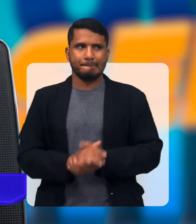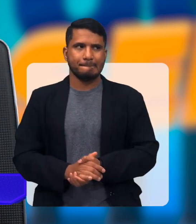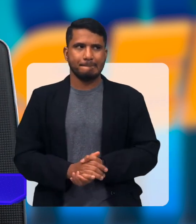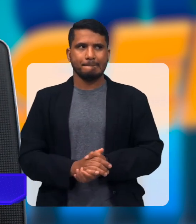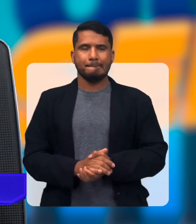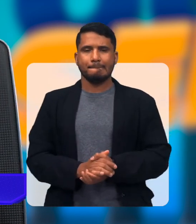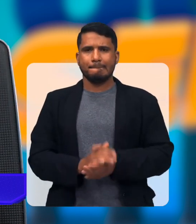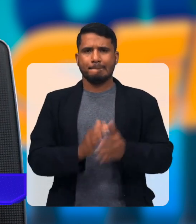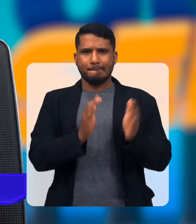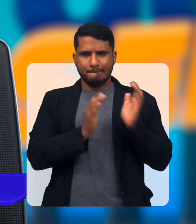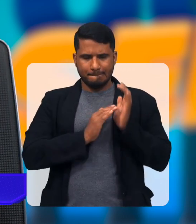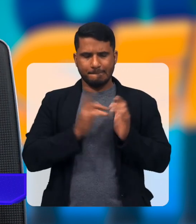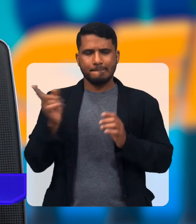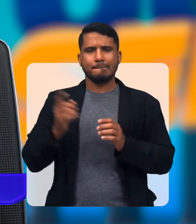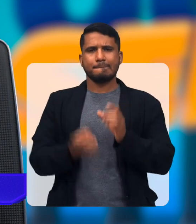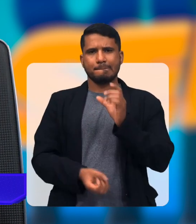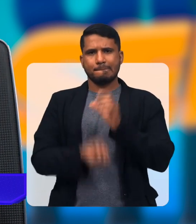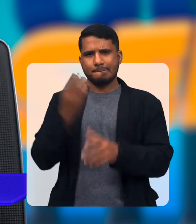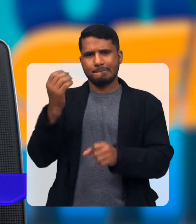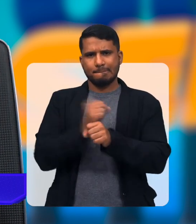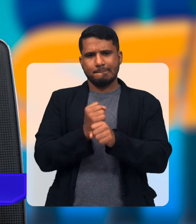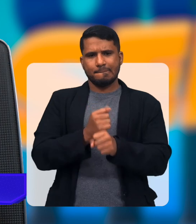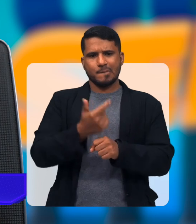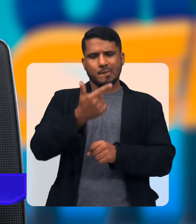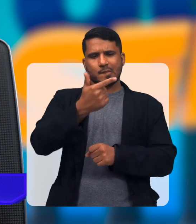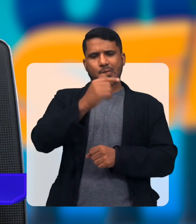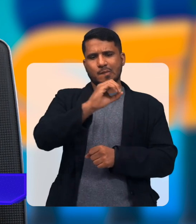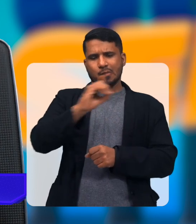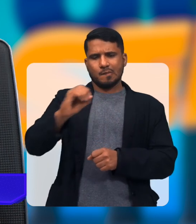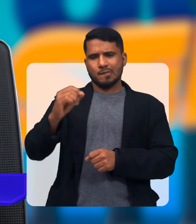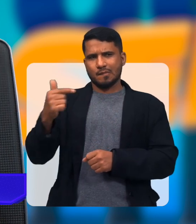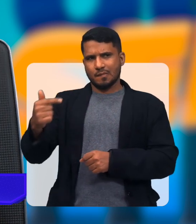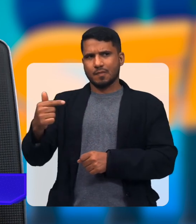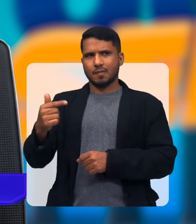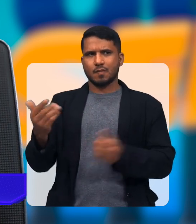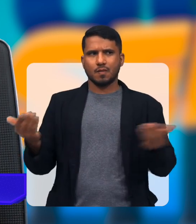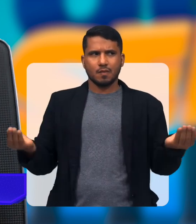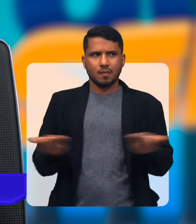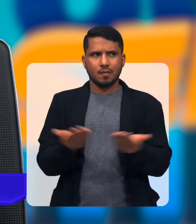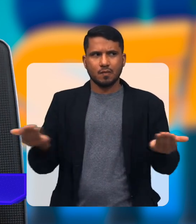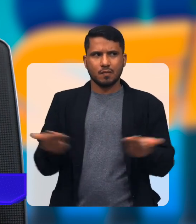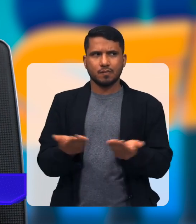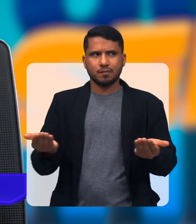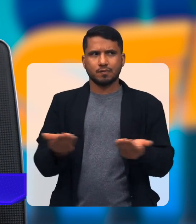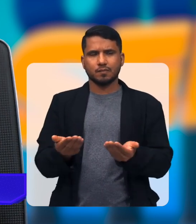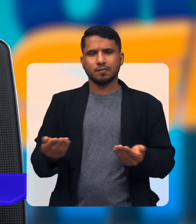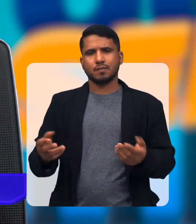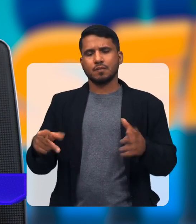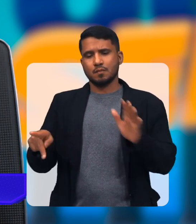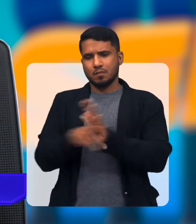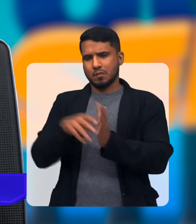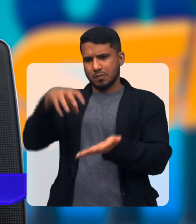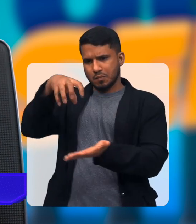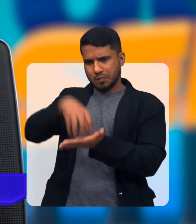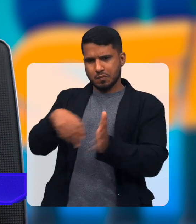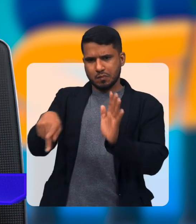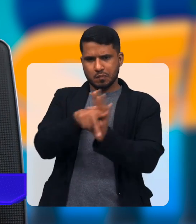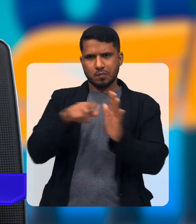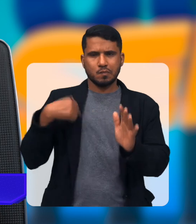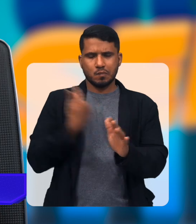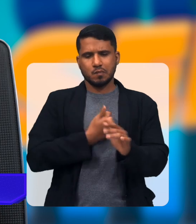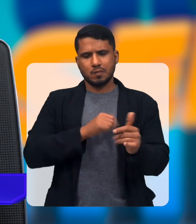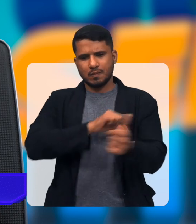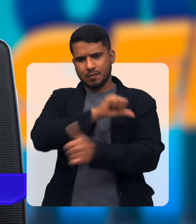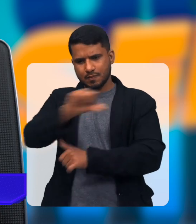A pai de Ilha Grande Foi fundada em 2002 E hoje ela está Com sua sede própria Nós